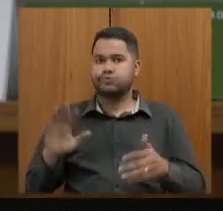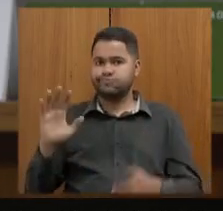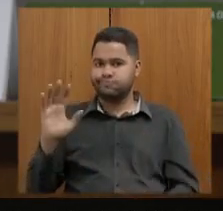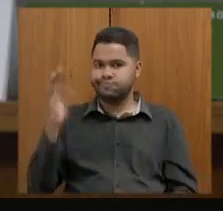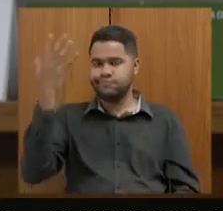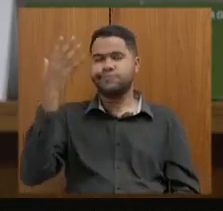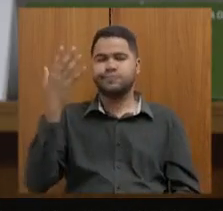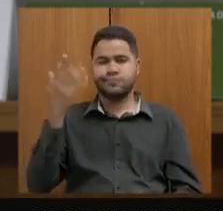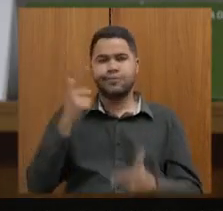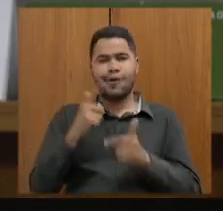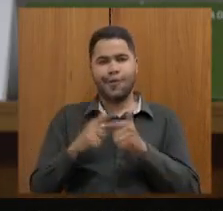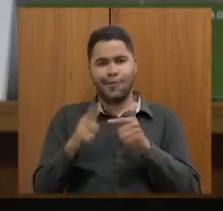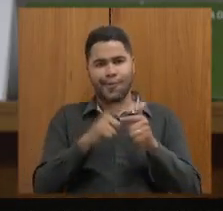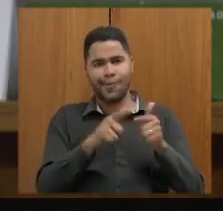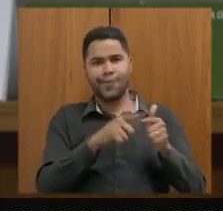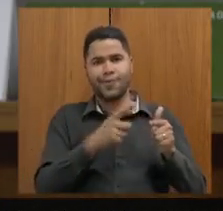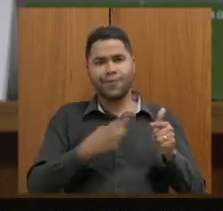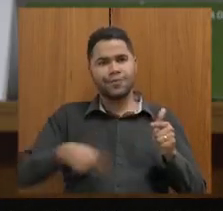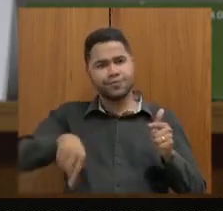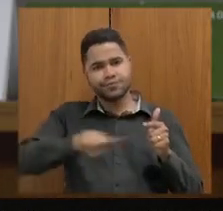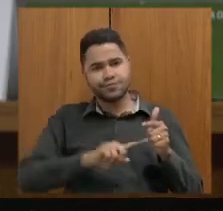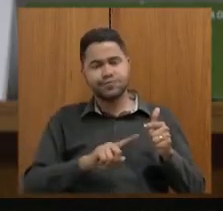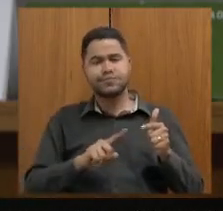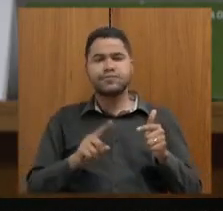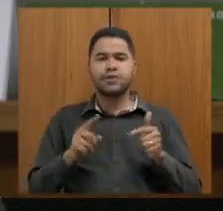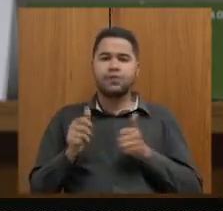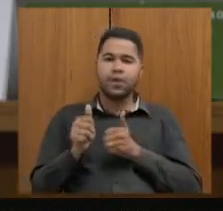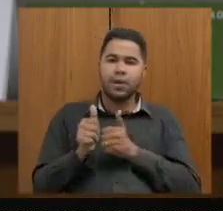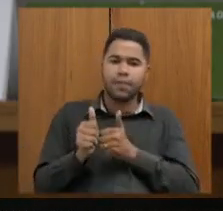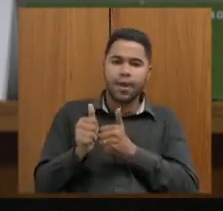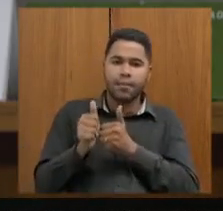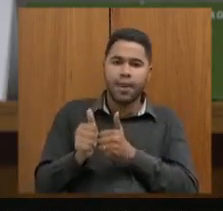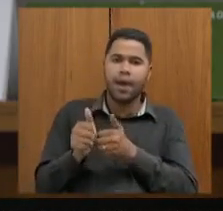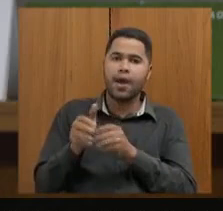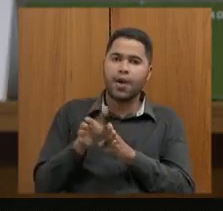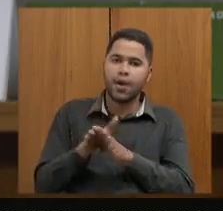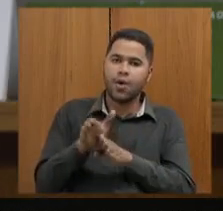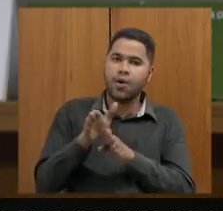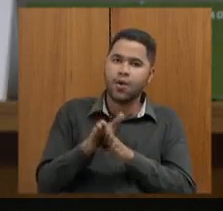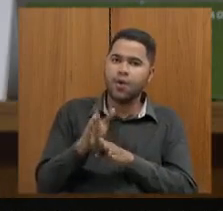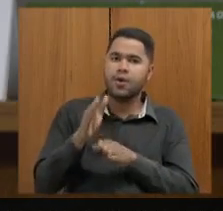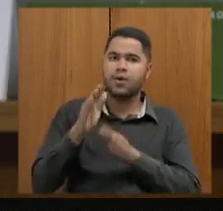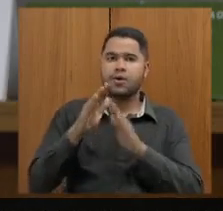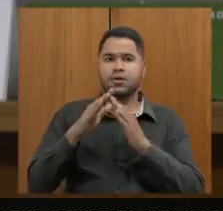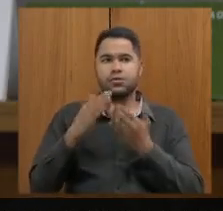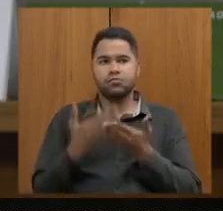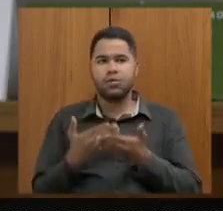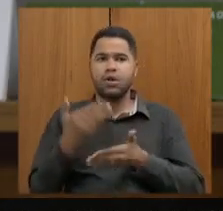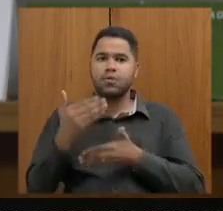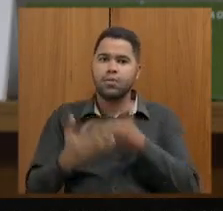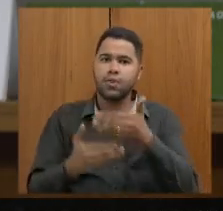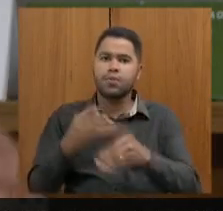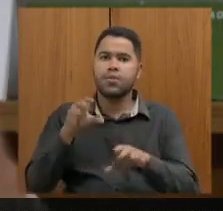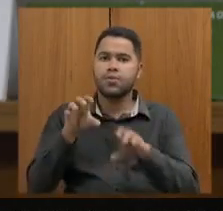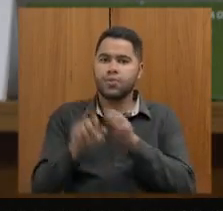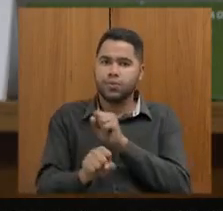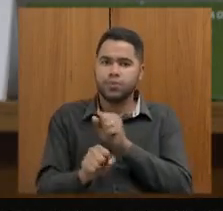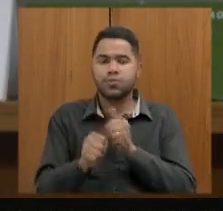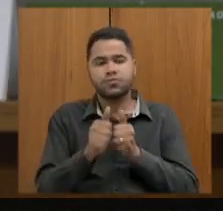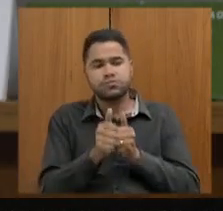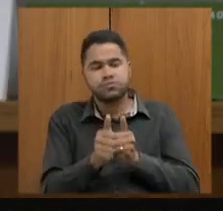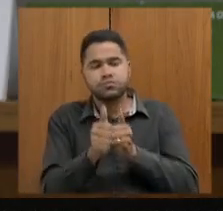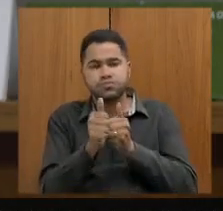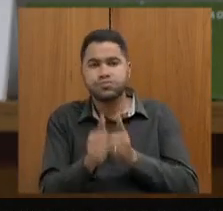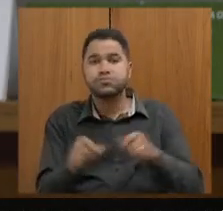crítica desse tema em relação ao nosso estado e a gente vem acompanhando orientando as escolas desenvolvendo formação nesse sentido acompanhando